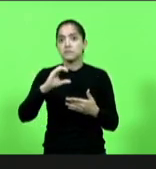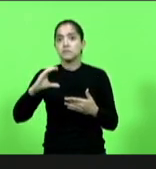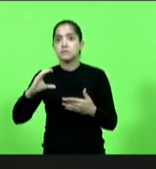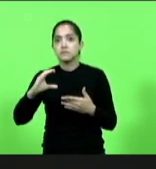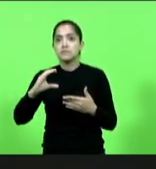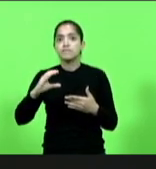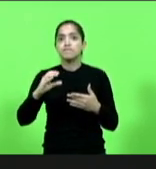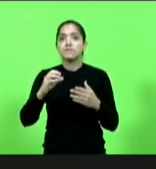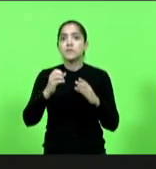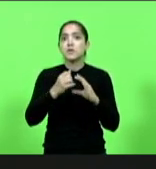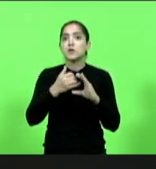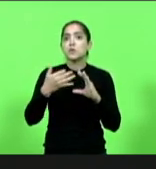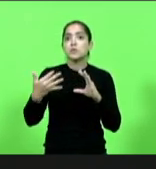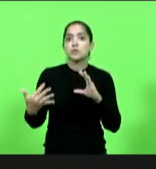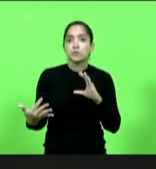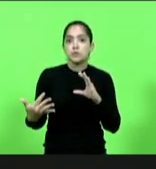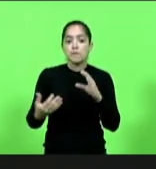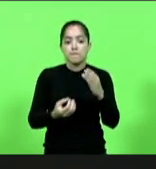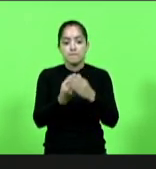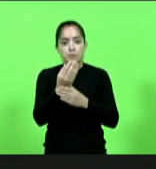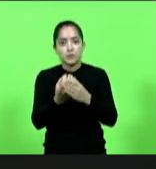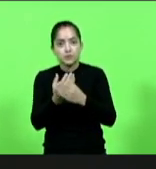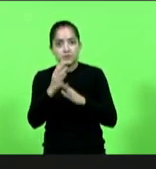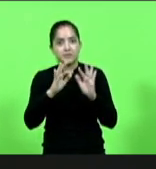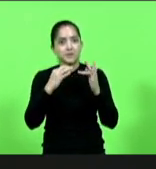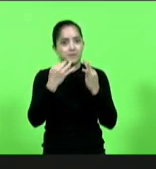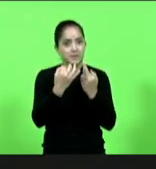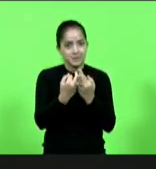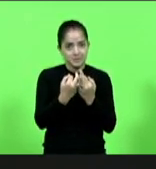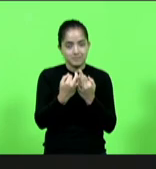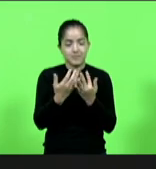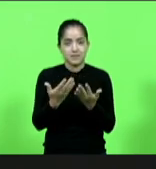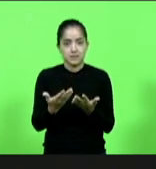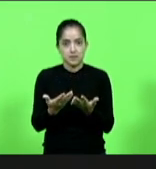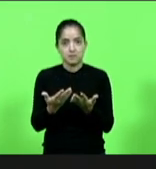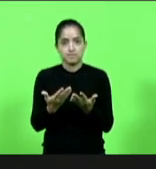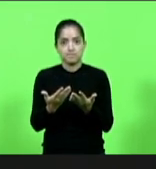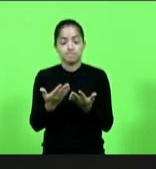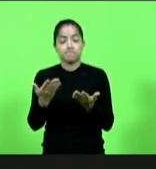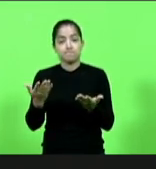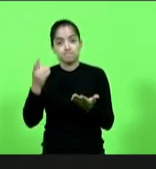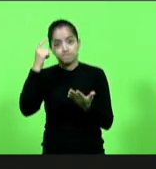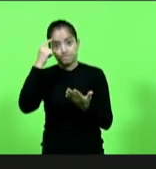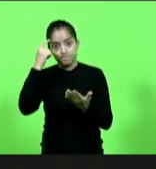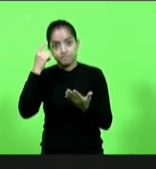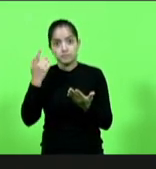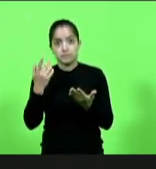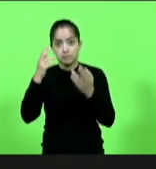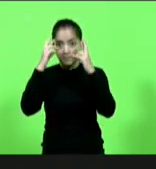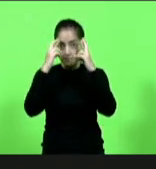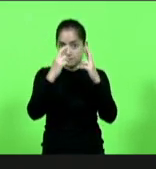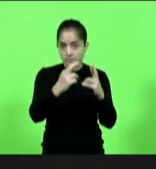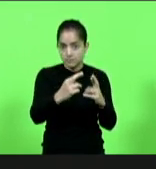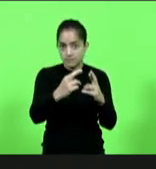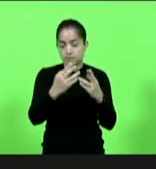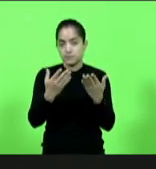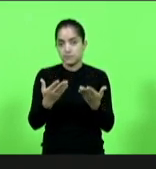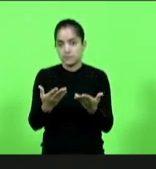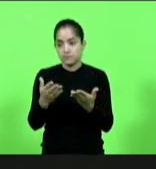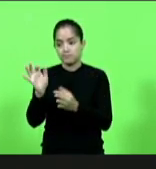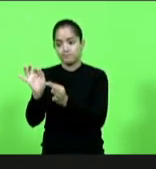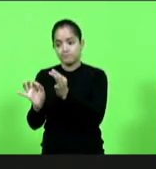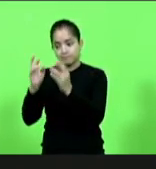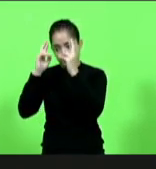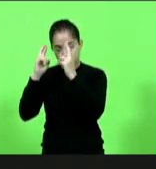caracteriza pela produção familiar e não por latifúndios. E eu penso que, mesmo respeitando o judiciário,